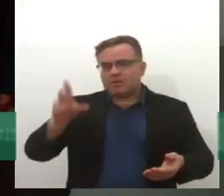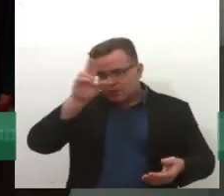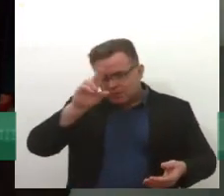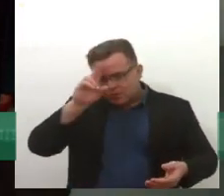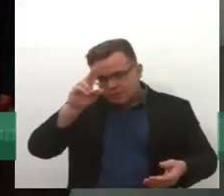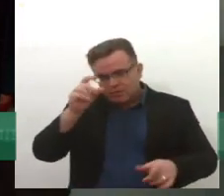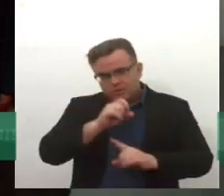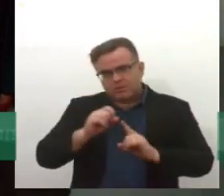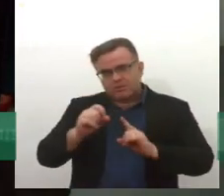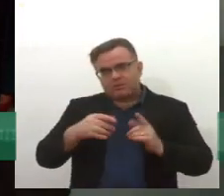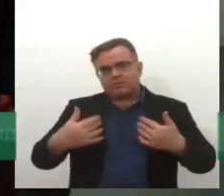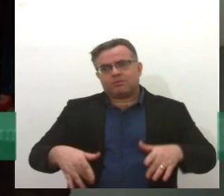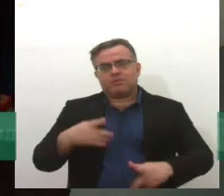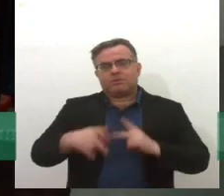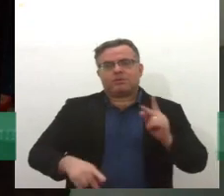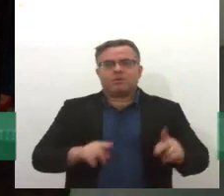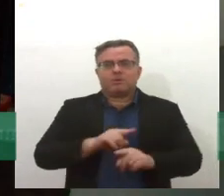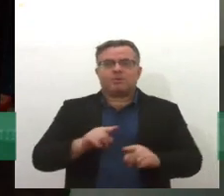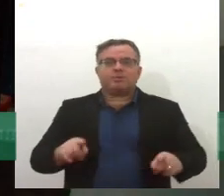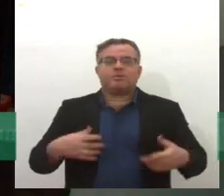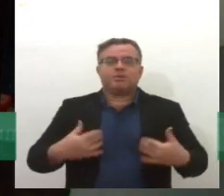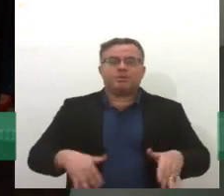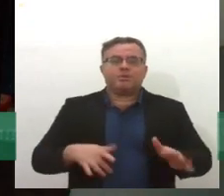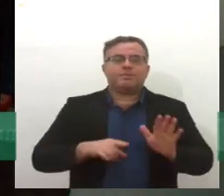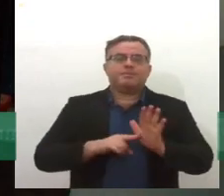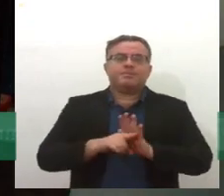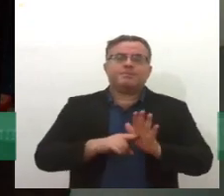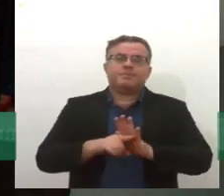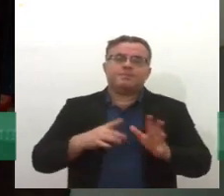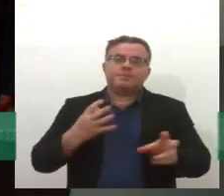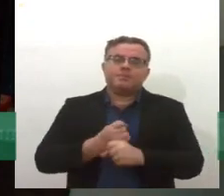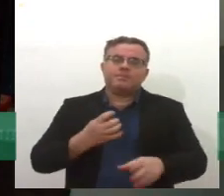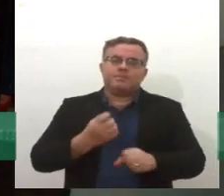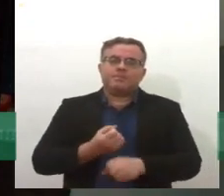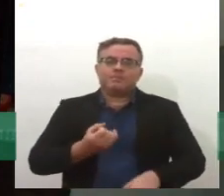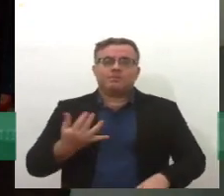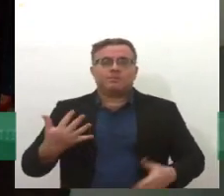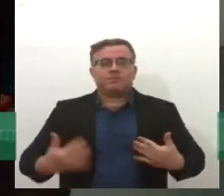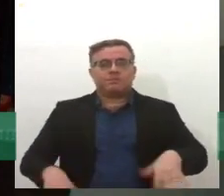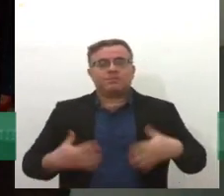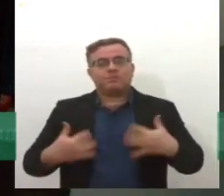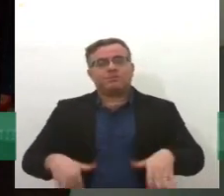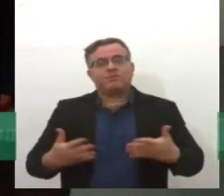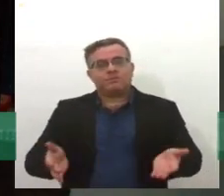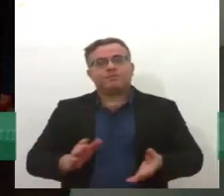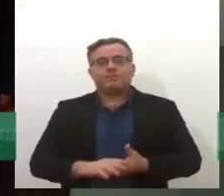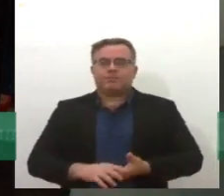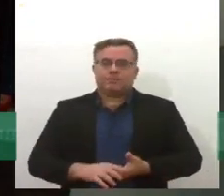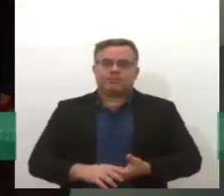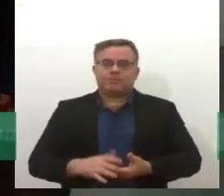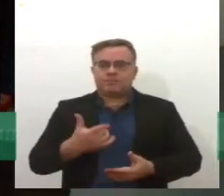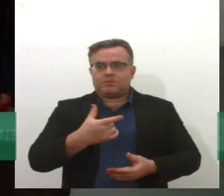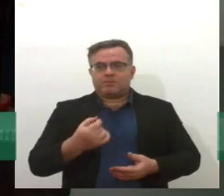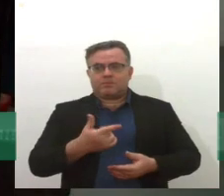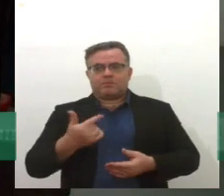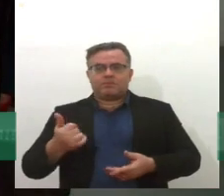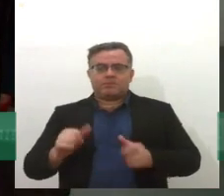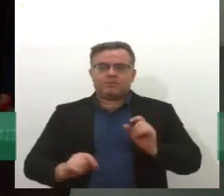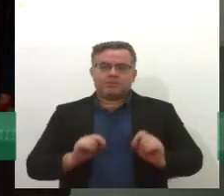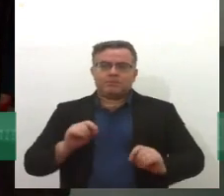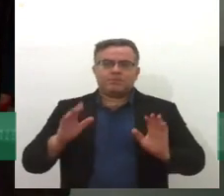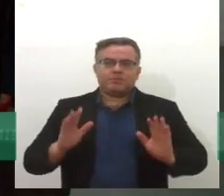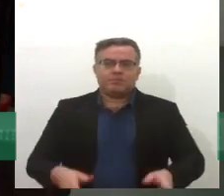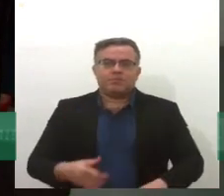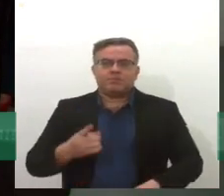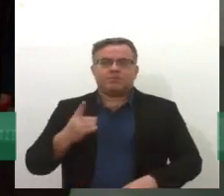população. Então, é um dado muito importante, assim, em dezembro de 2021, a gente completa 10 anos dessa